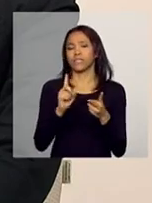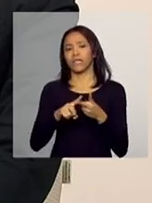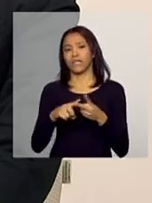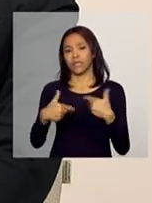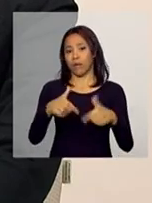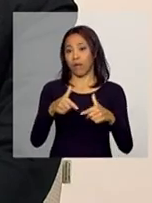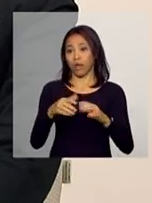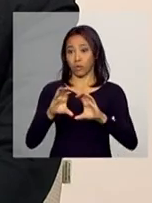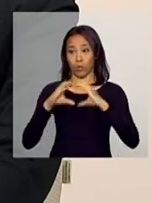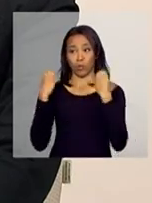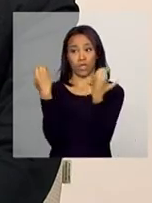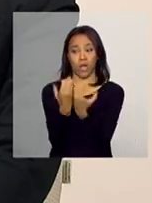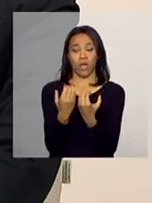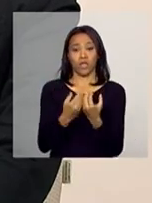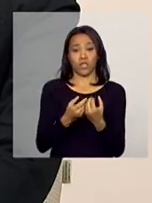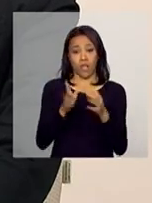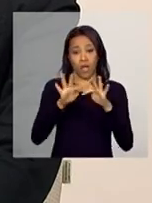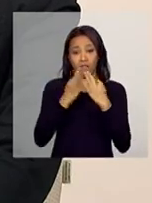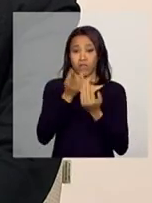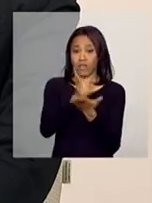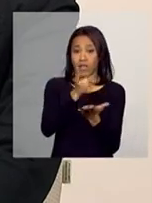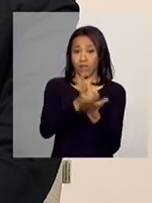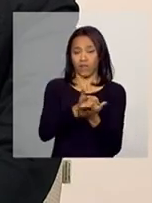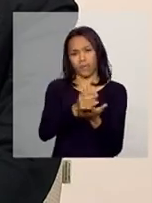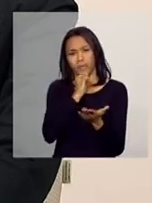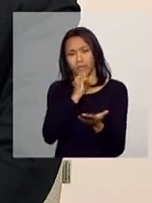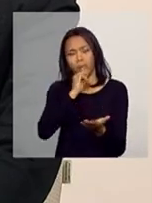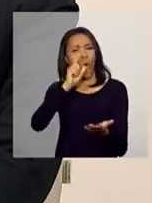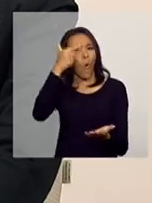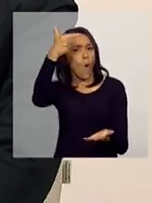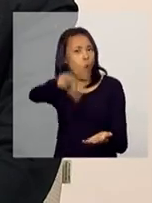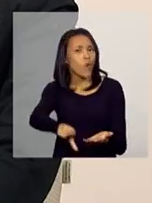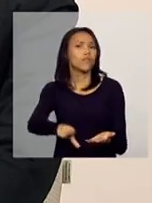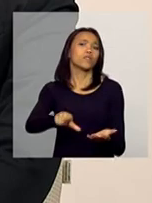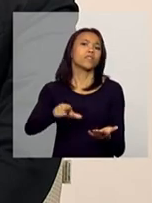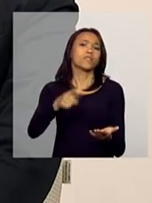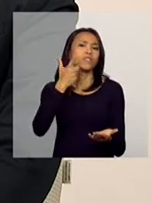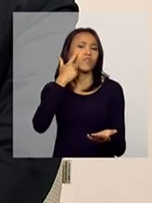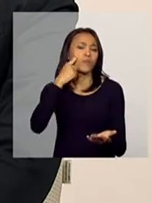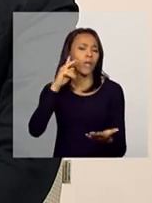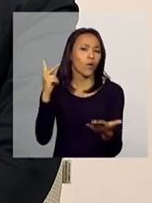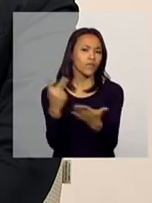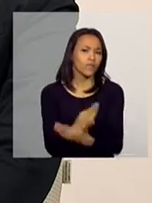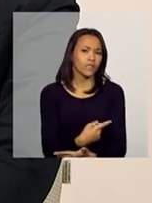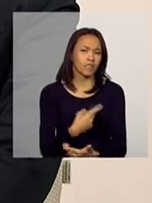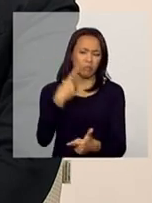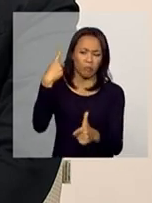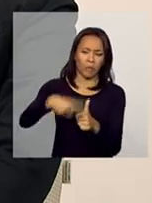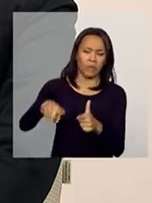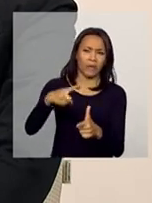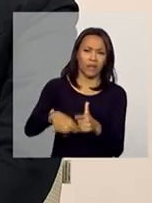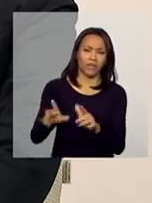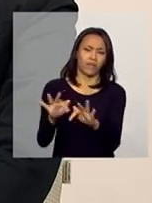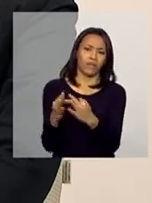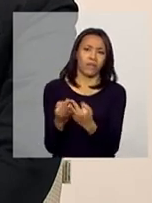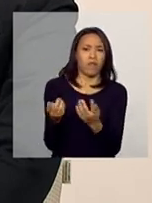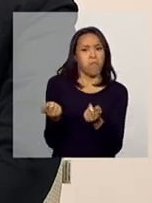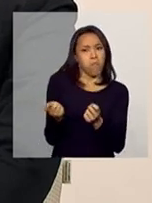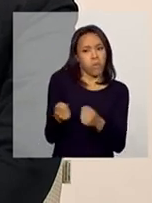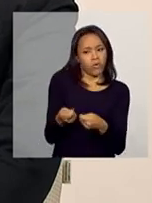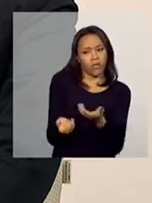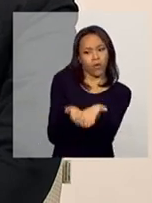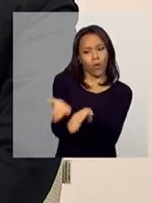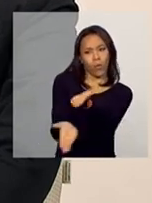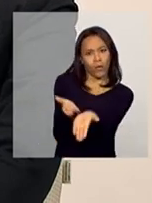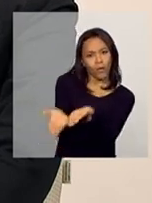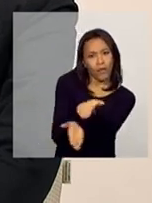todas essas ações, a família está sendo atendida. Em algumas situações que a gente observa essas vulnerabilidades mais presentes, a família pode ser acompanhada. E